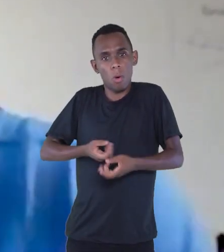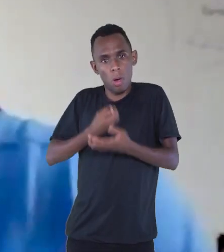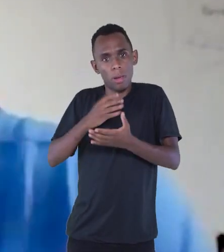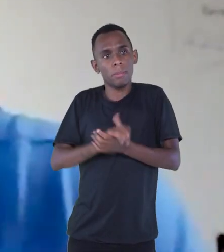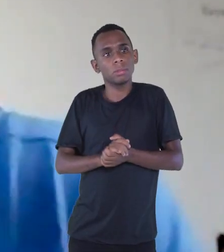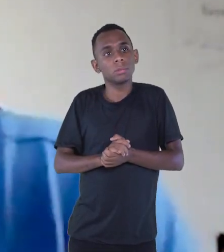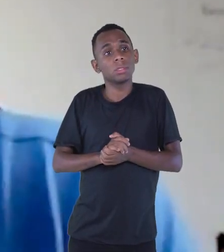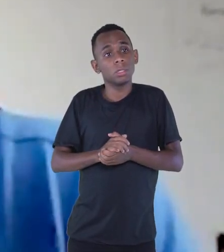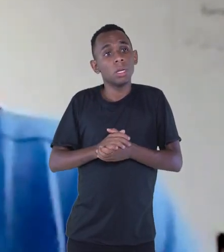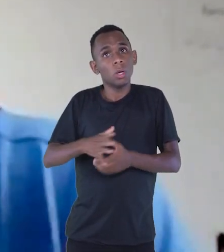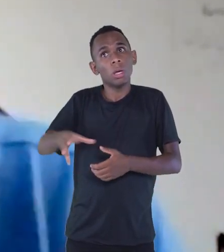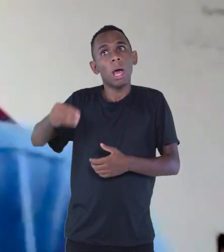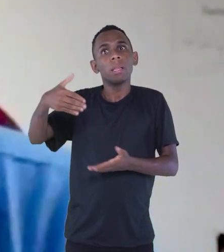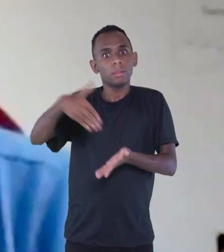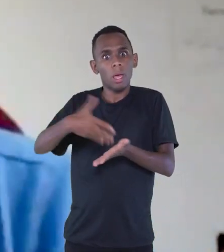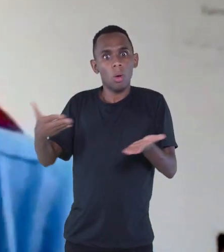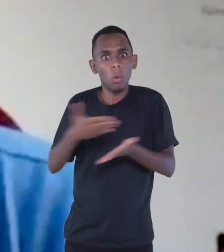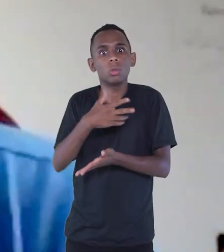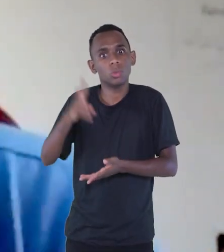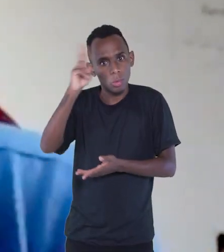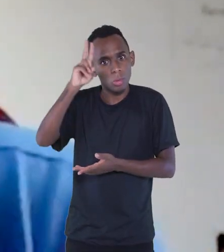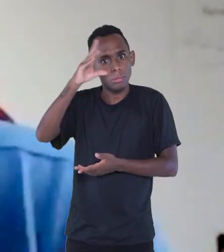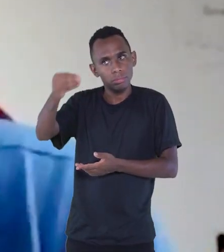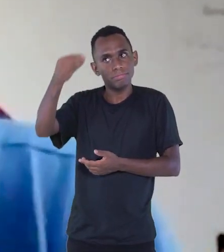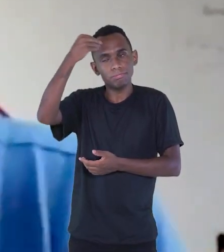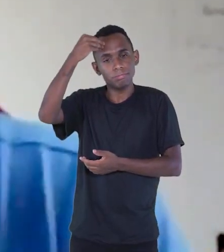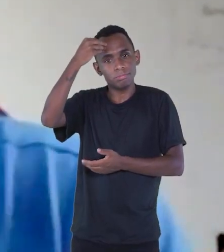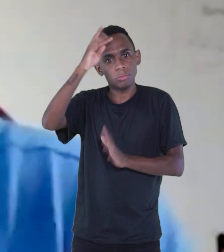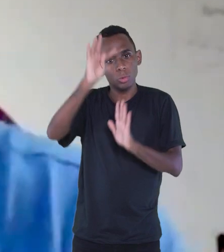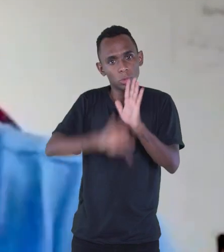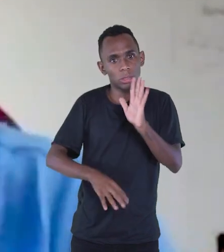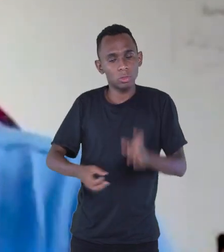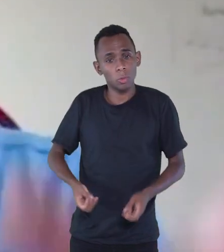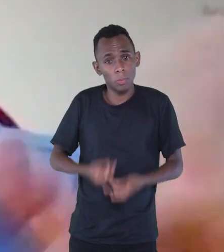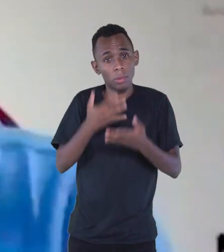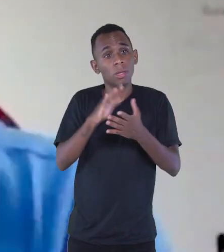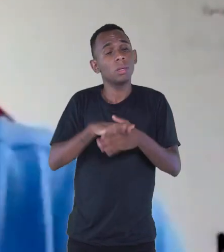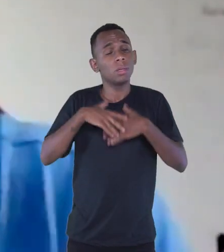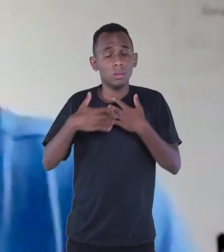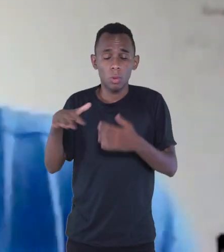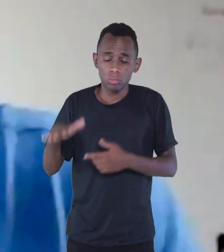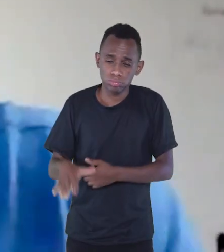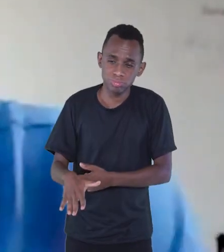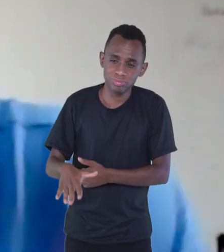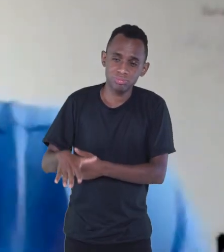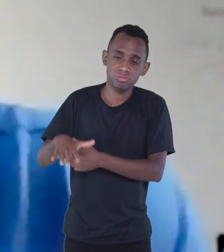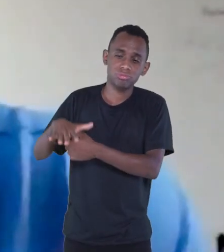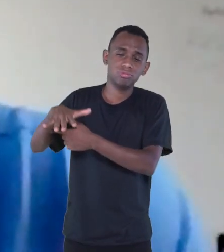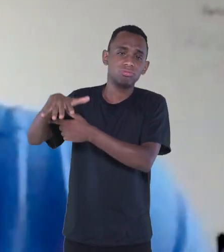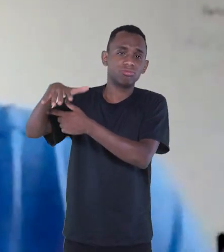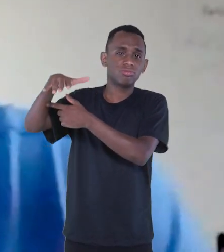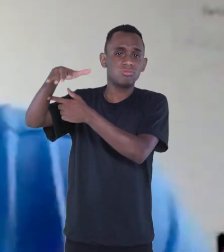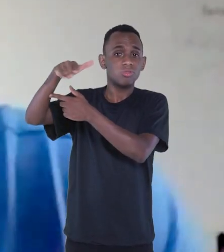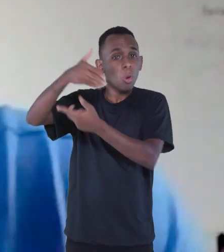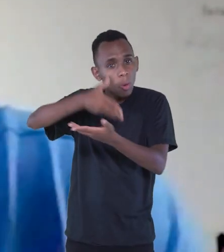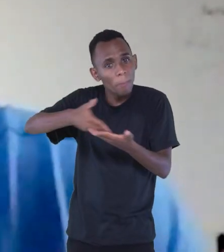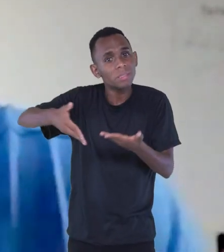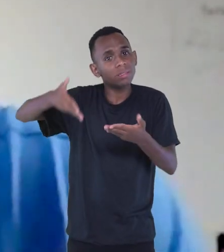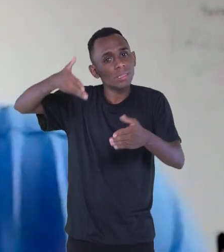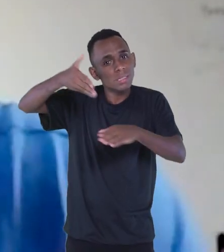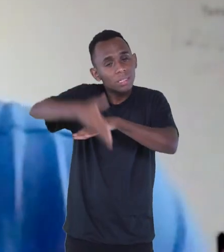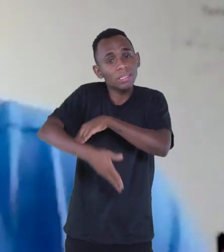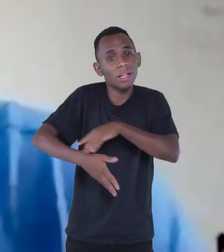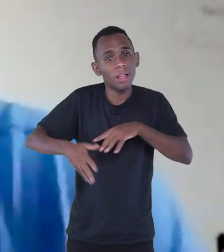grandes partes dele. Então, esse foi o Juvenal da infância, da adolescência, que foi entrando no mundo da arte, assim,